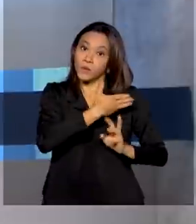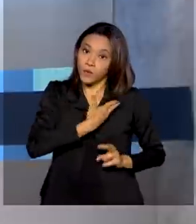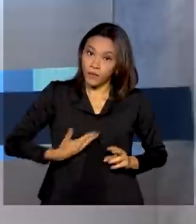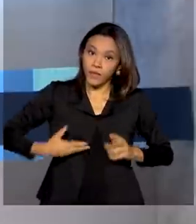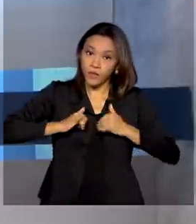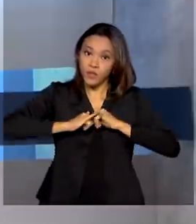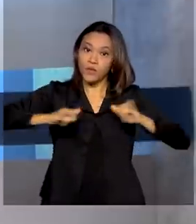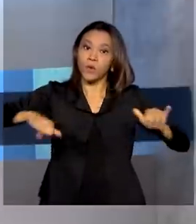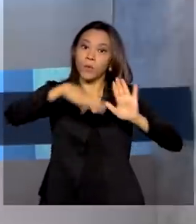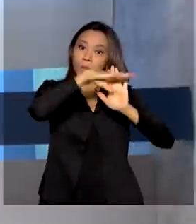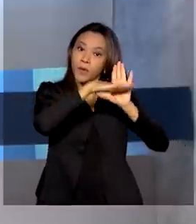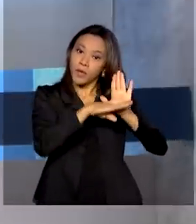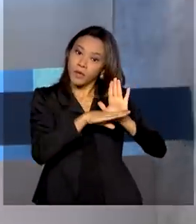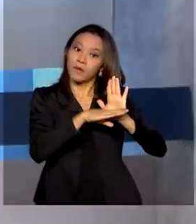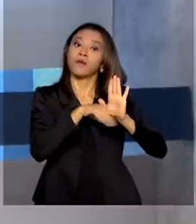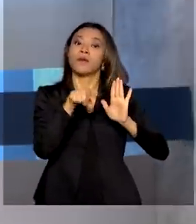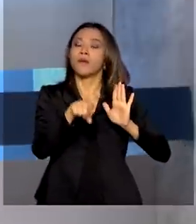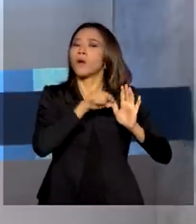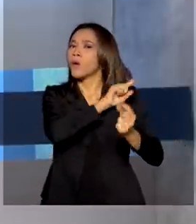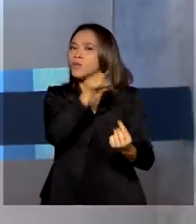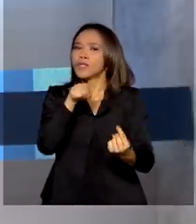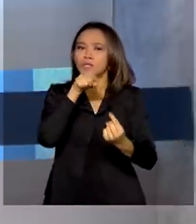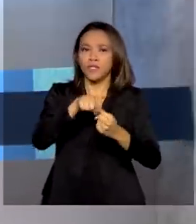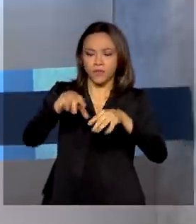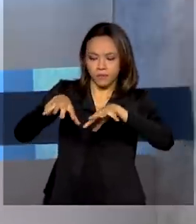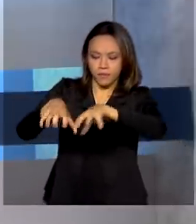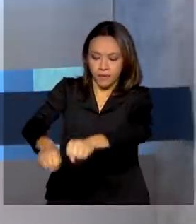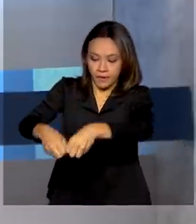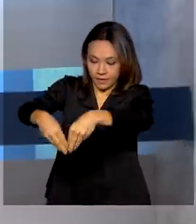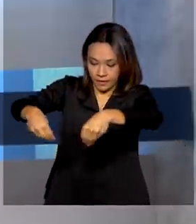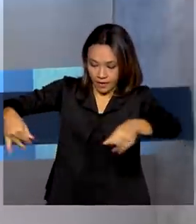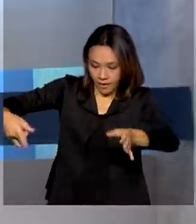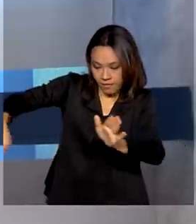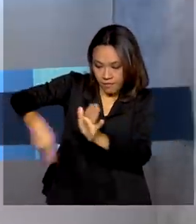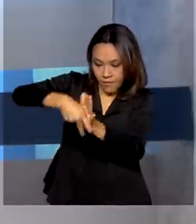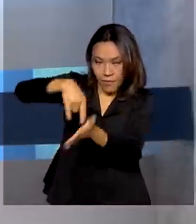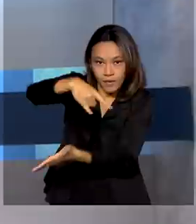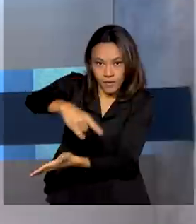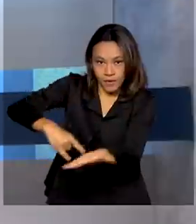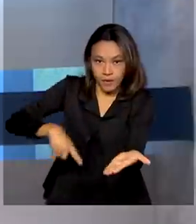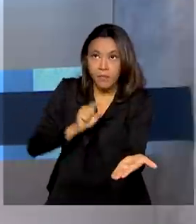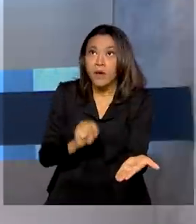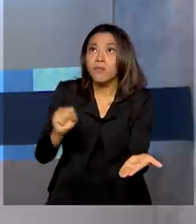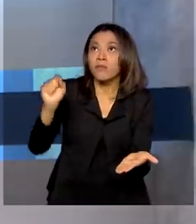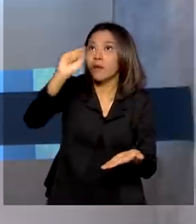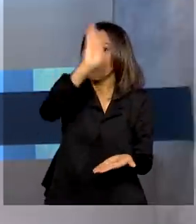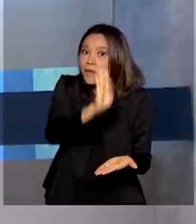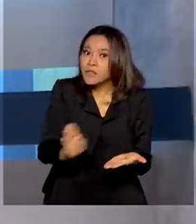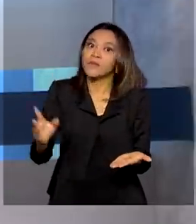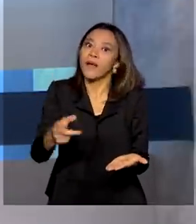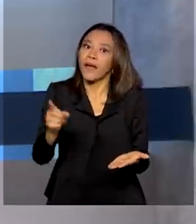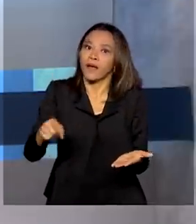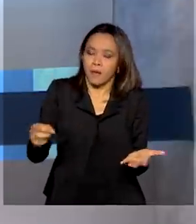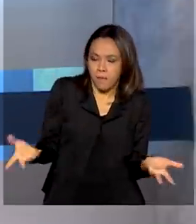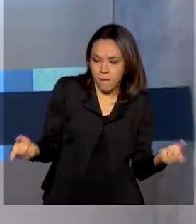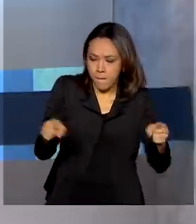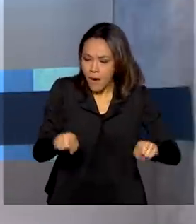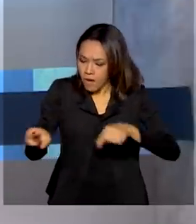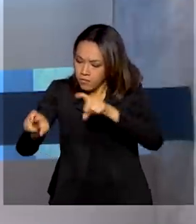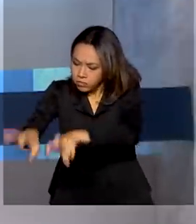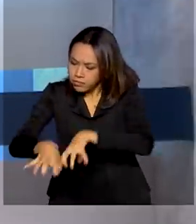Valer, para regularização ambiental de propriedades rurais em todo o país. A ideia é unir produção e